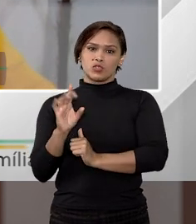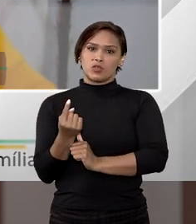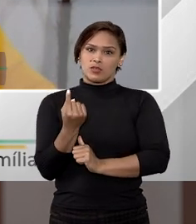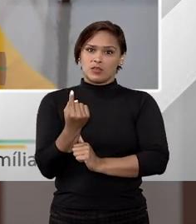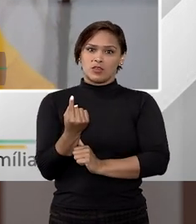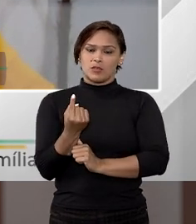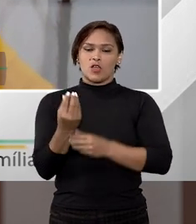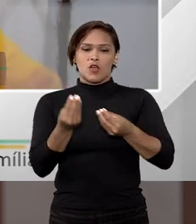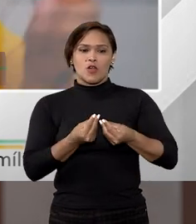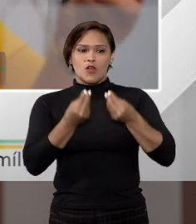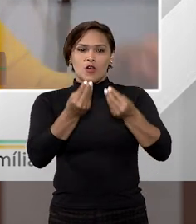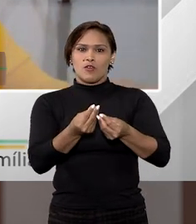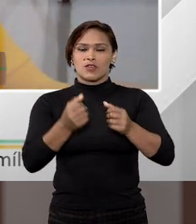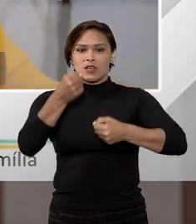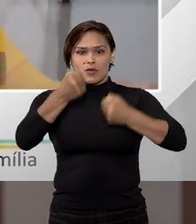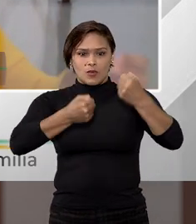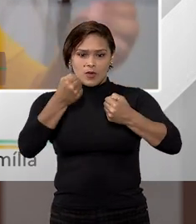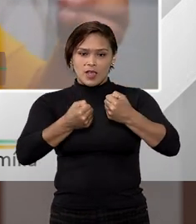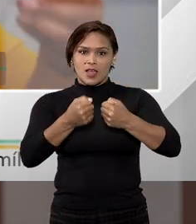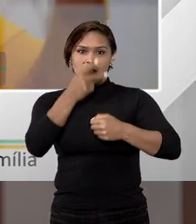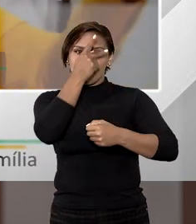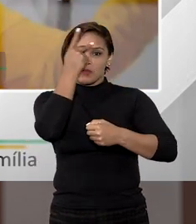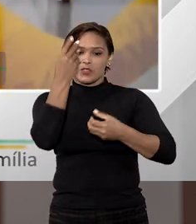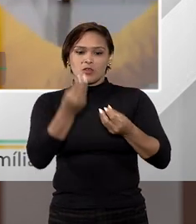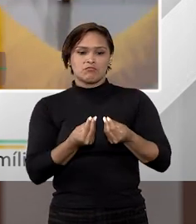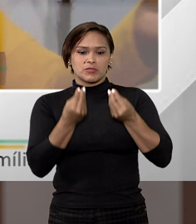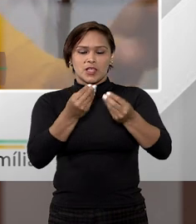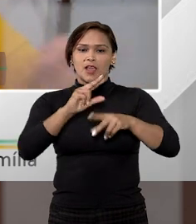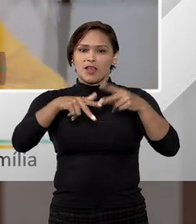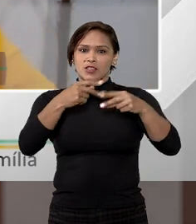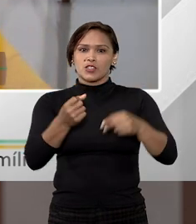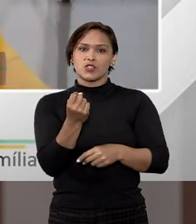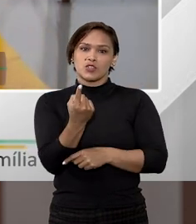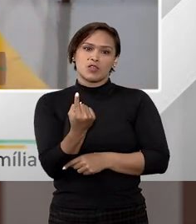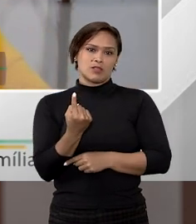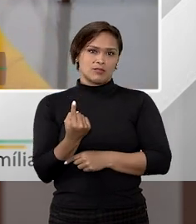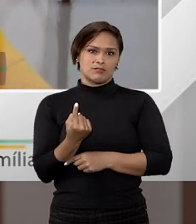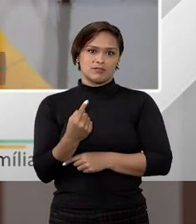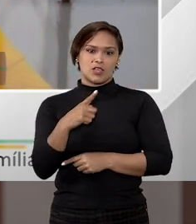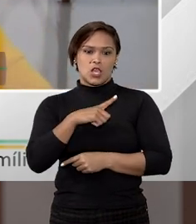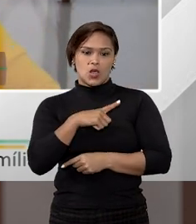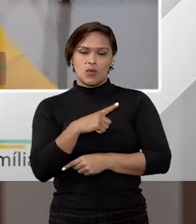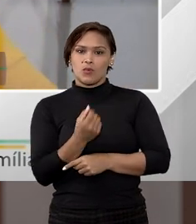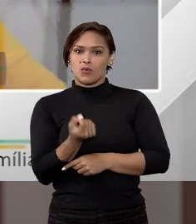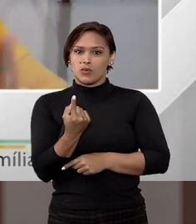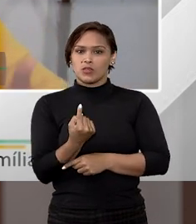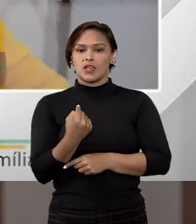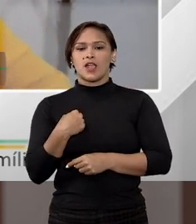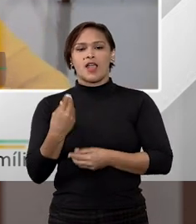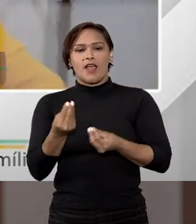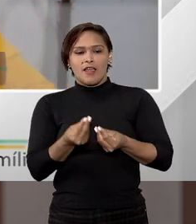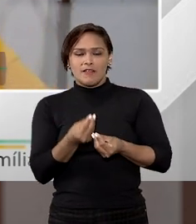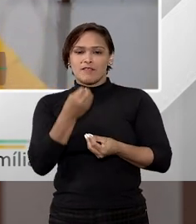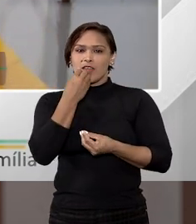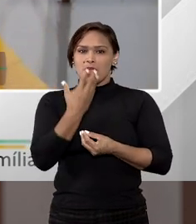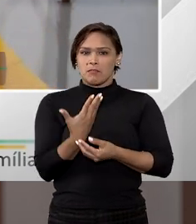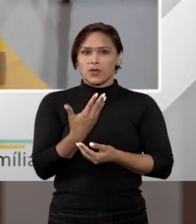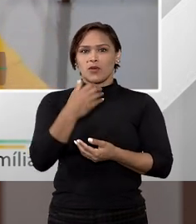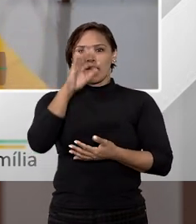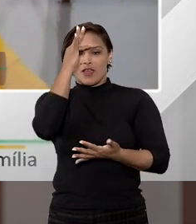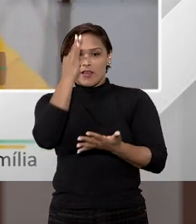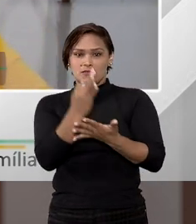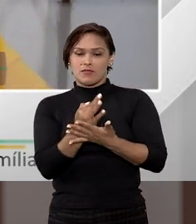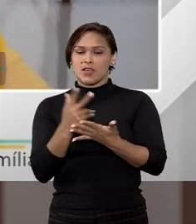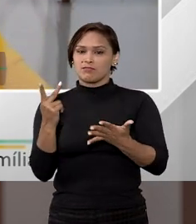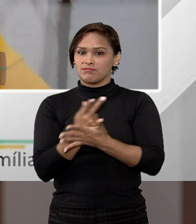só tem aquela, você nunca oferece um carro para alguém, dá um carro para alguém, se você só tem aquele contigo, e aí vem a boa e a má